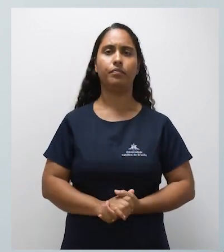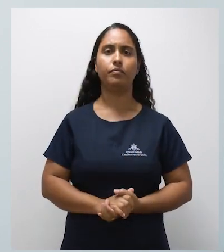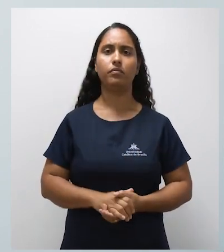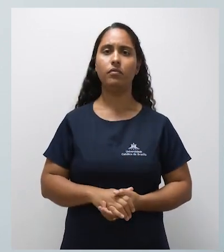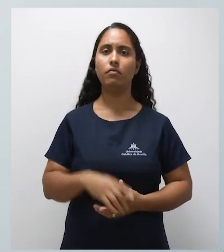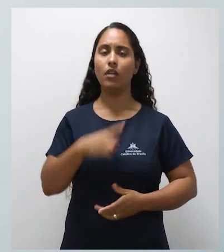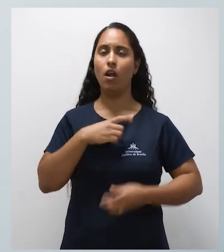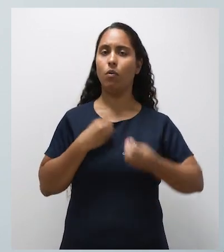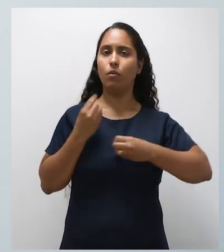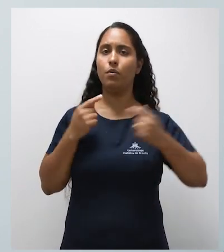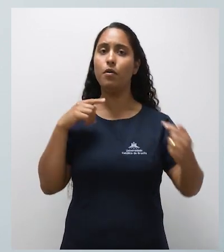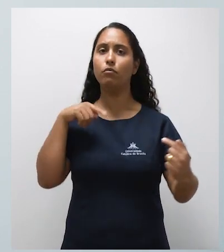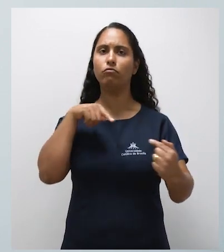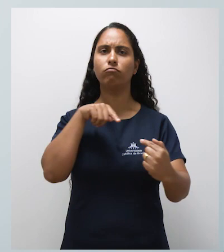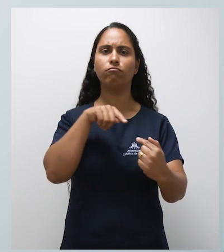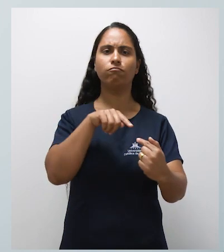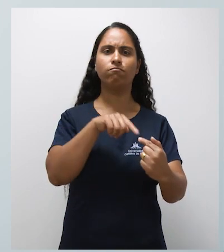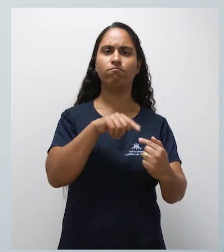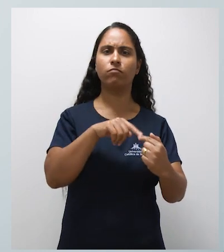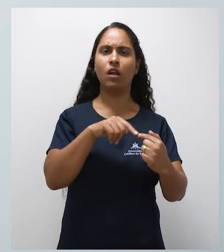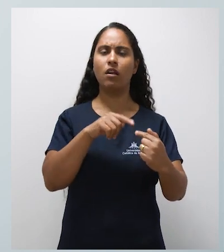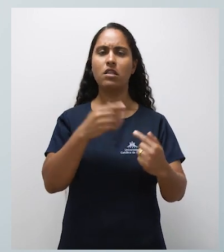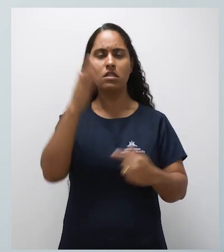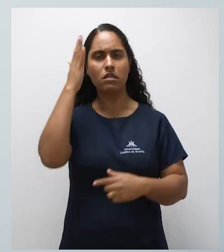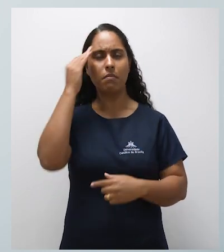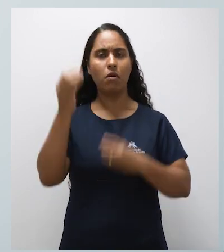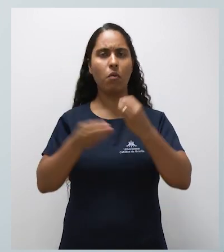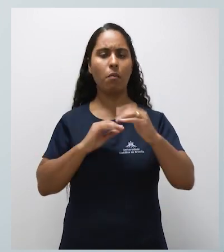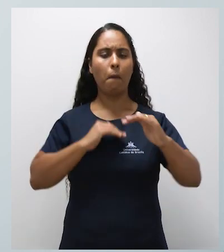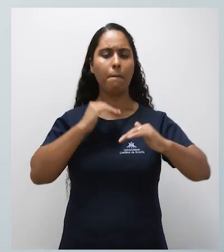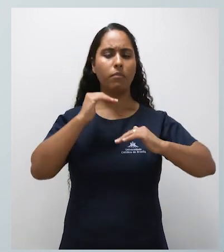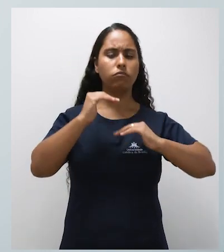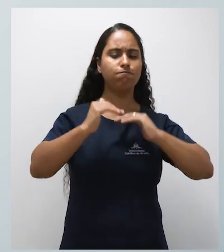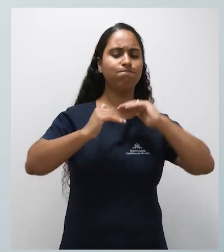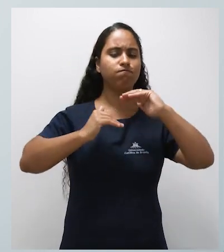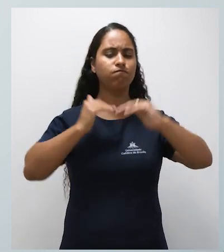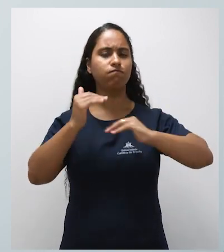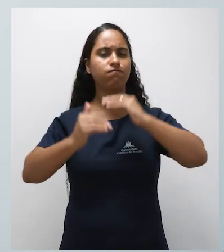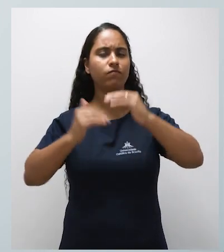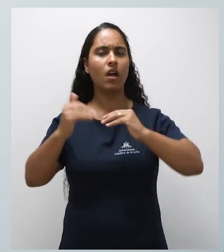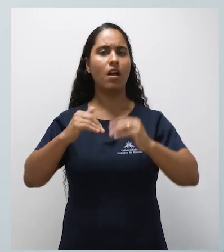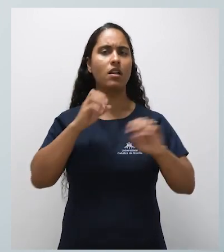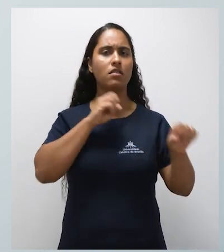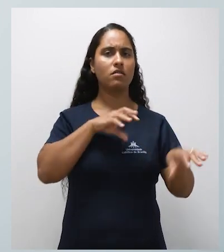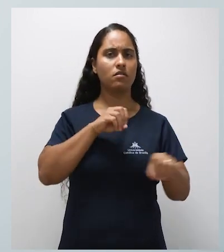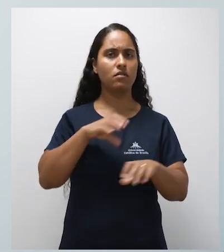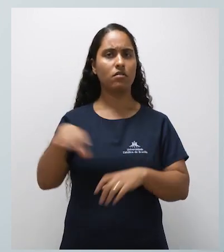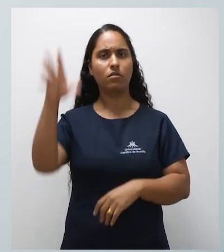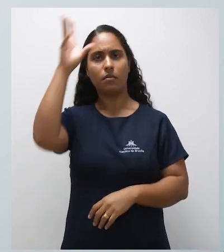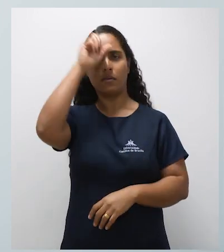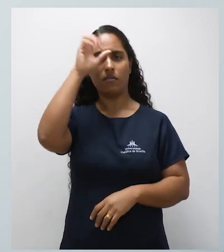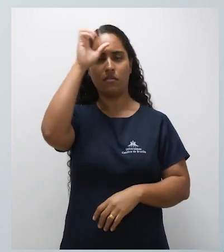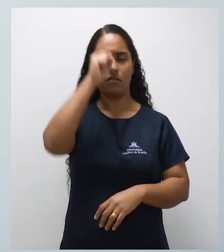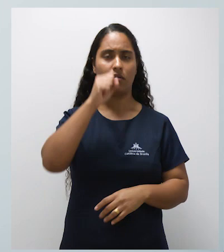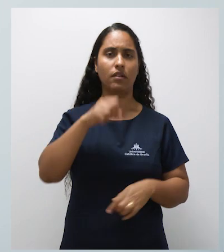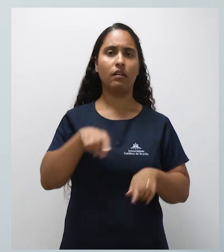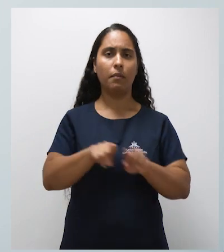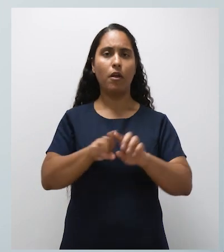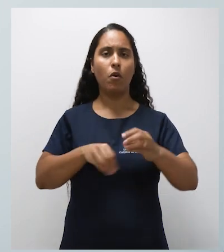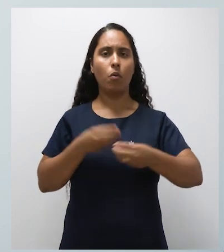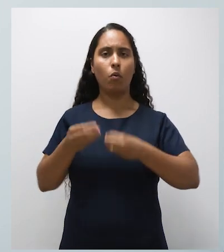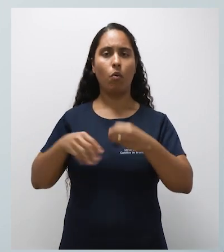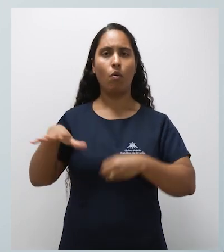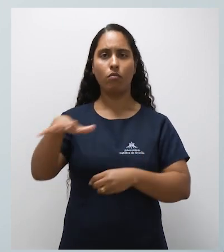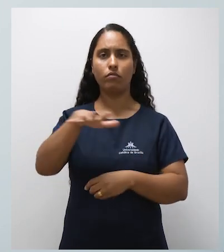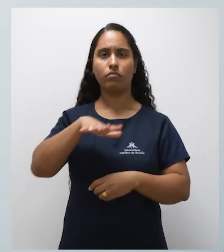indicador de avaliação da nossa universidade. Ele tem como objetivo o acompanhamento do processo de